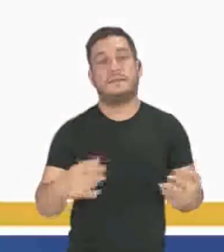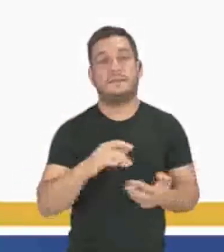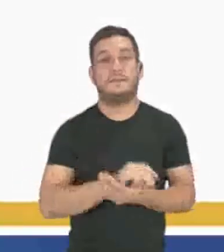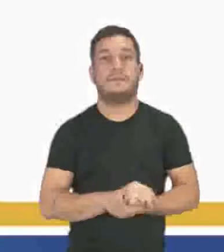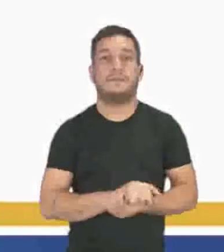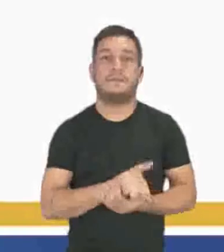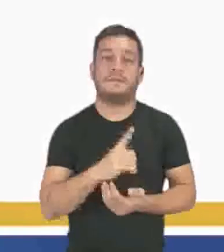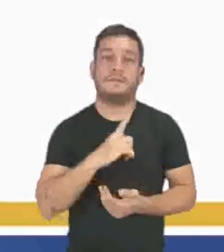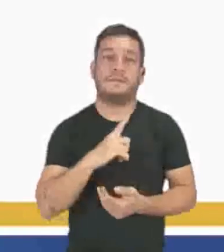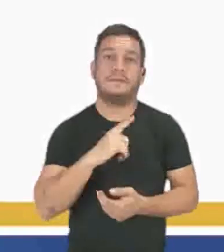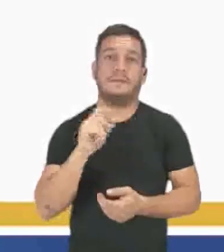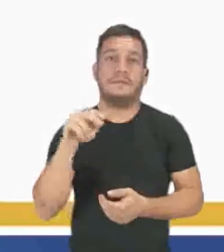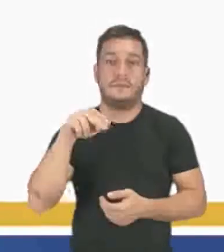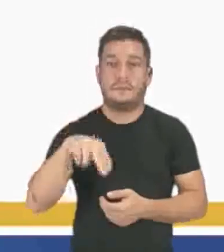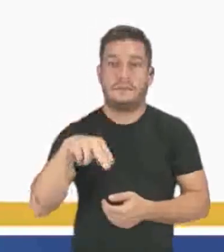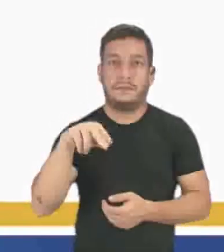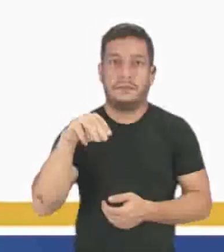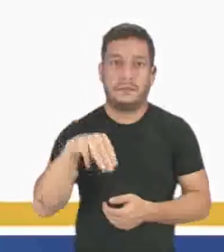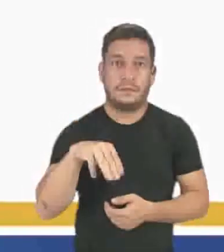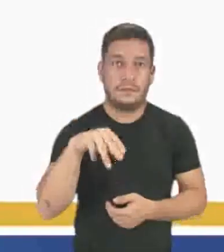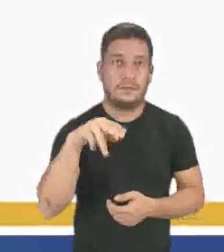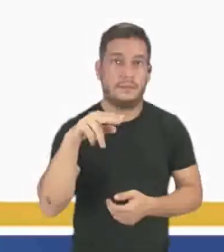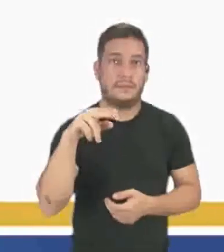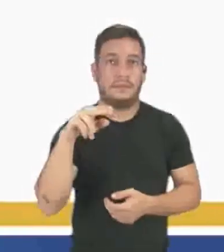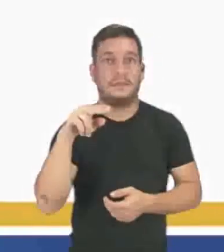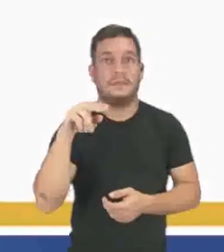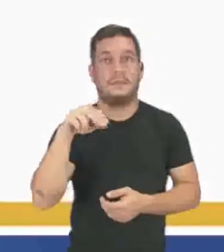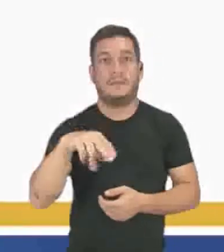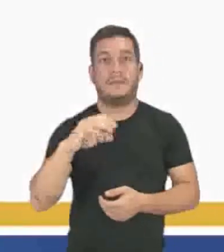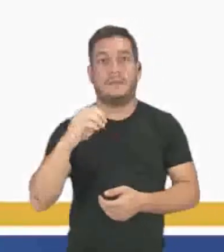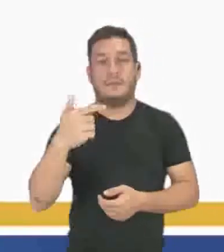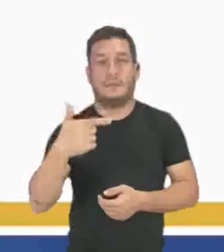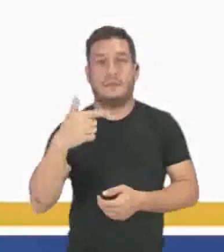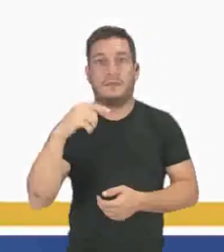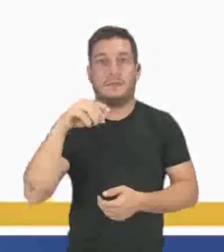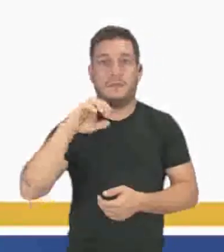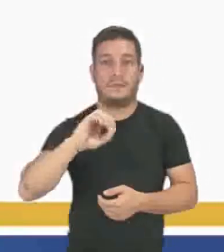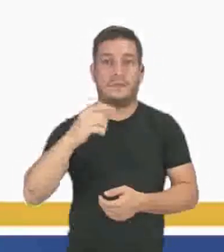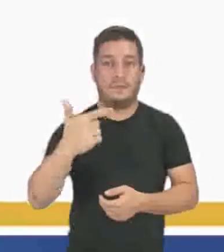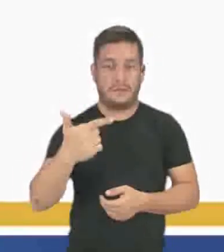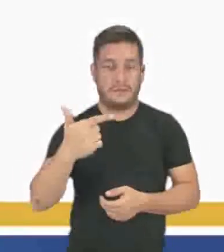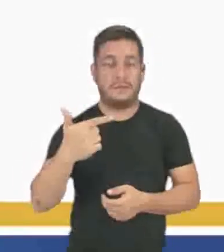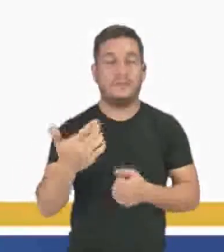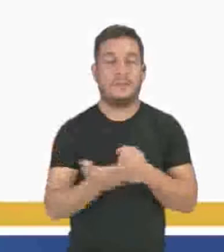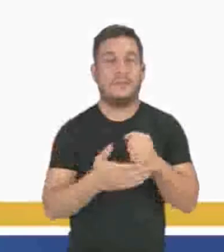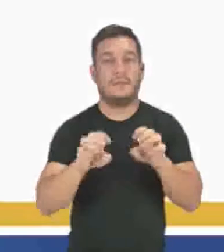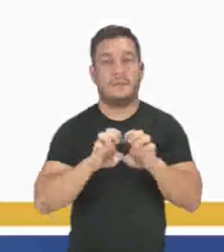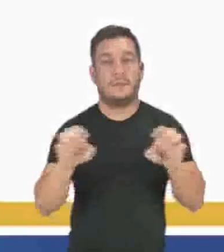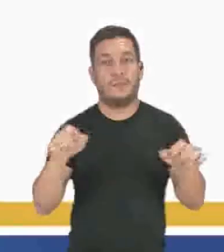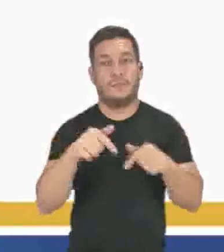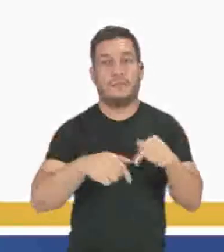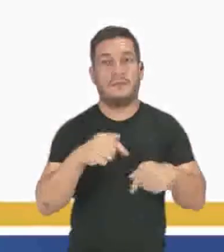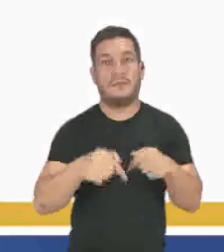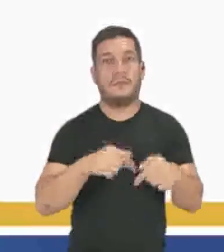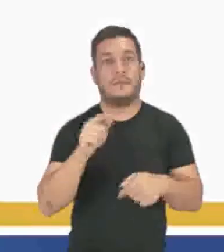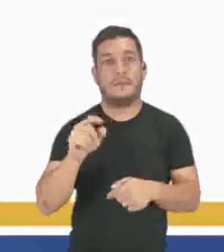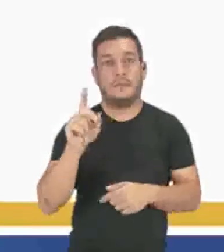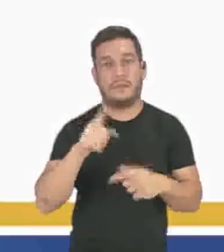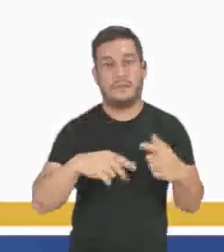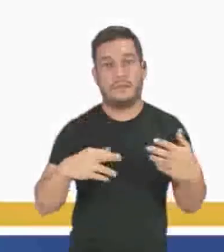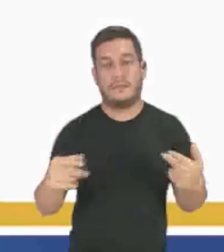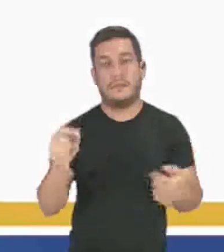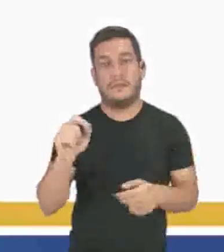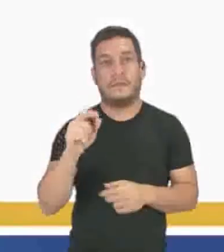Então, nós temos aqui NO2 e O2, como de acordo com a equação química aqui, são as